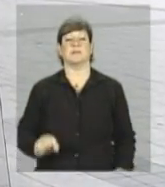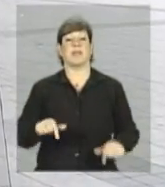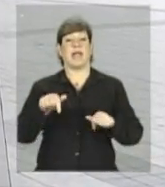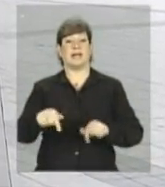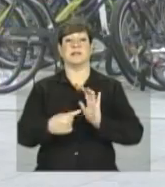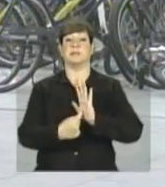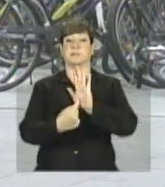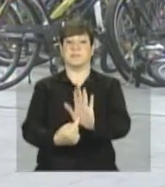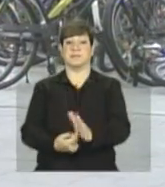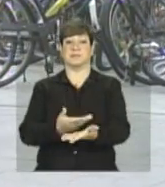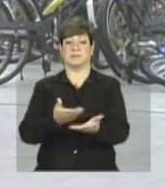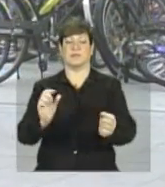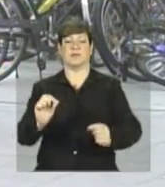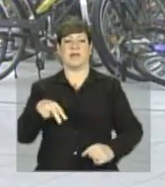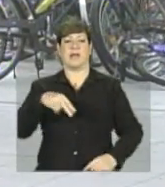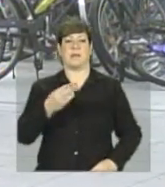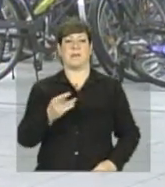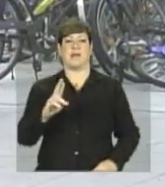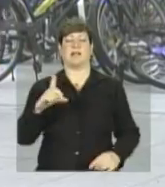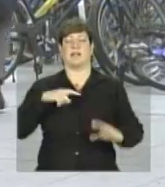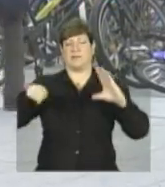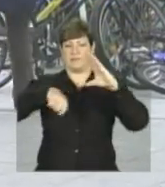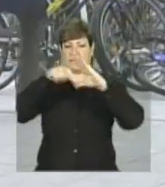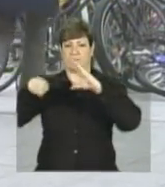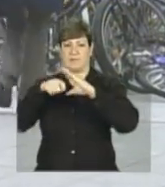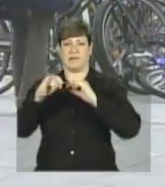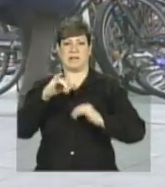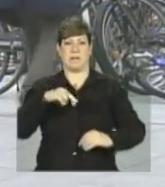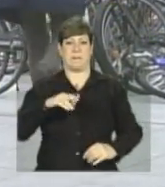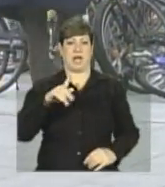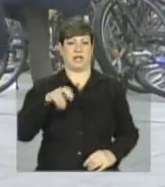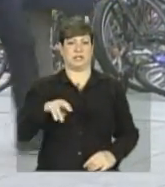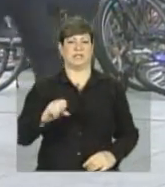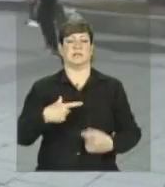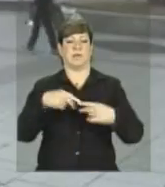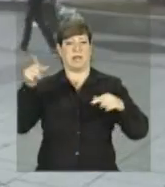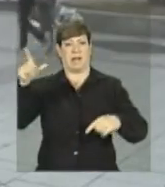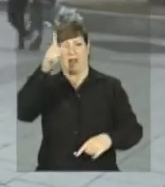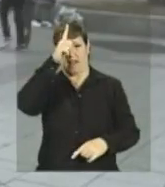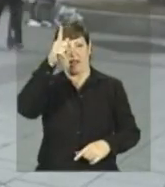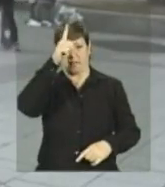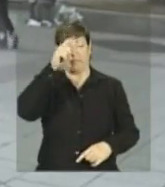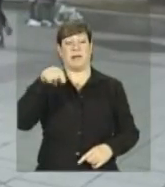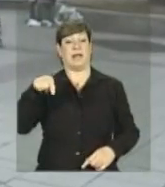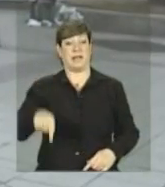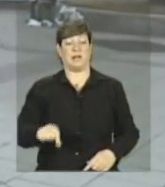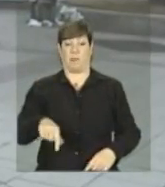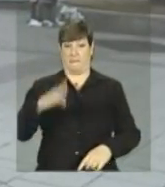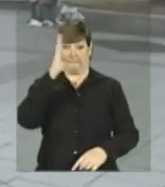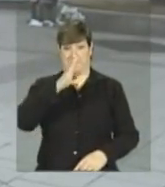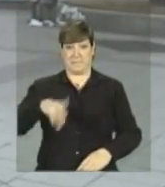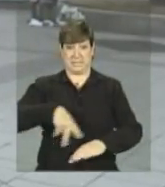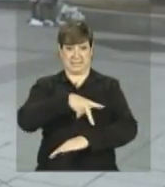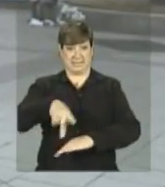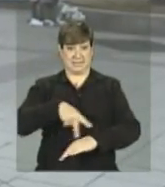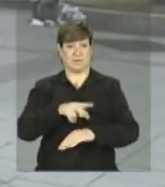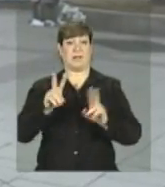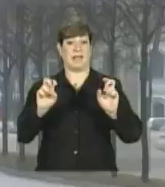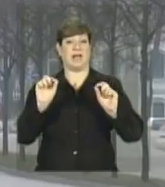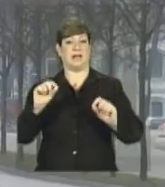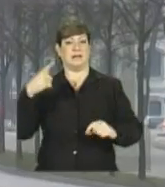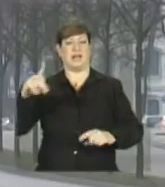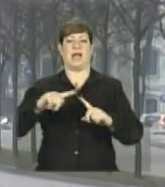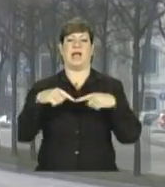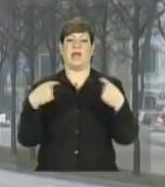enviadas pela equipe da NBR, que está em Hanover. O Brasil é o país tema da edição deste ano da Cebit. Mais de